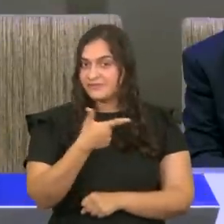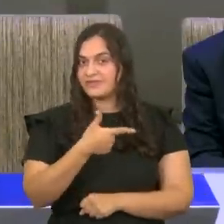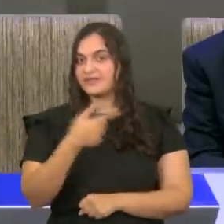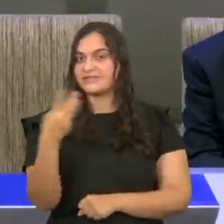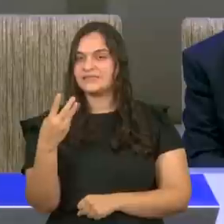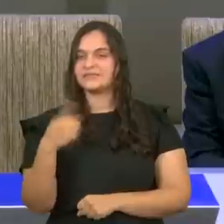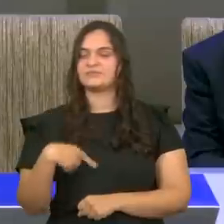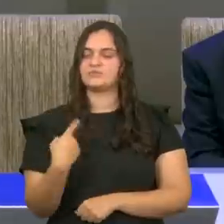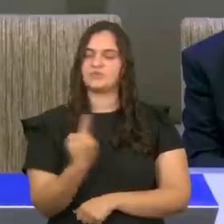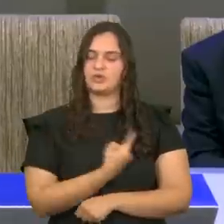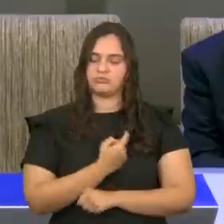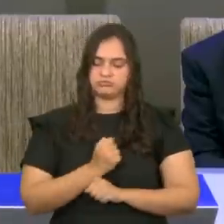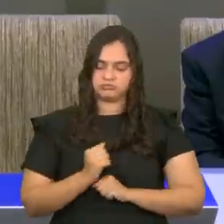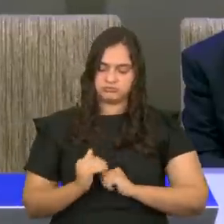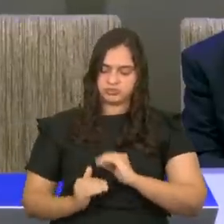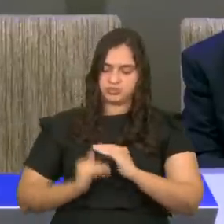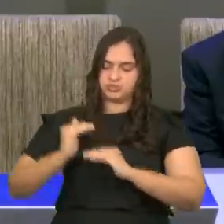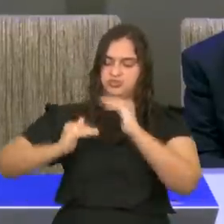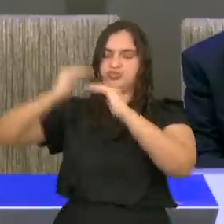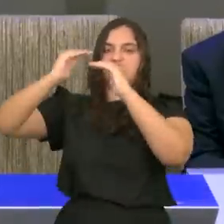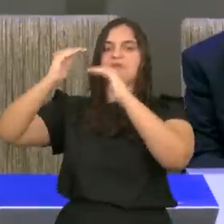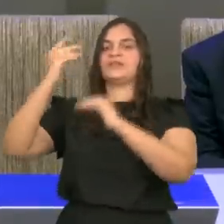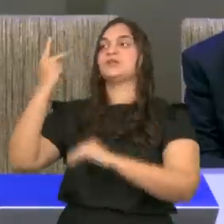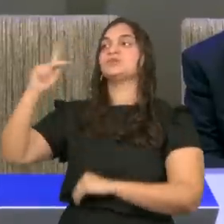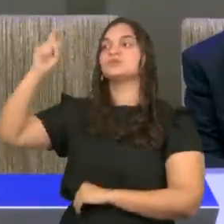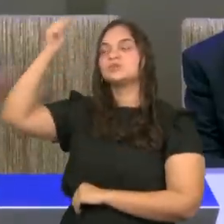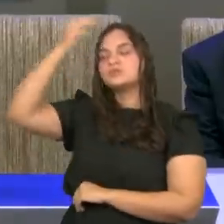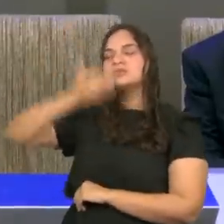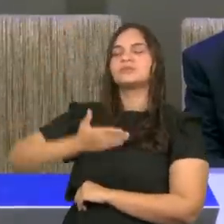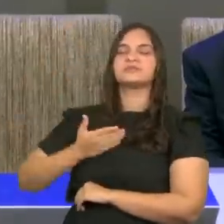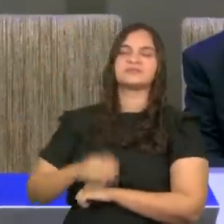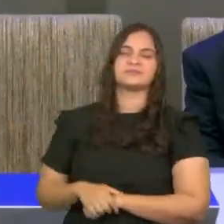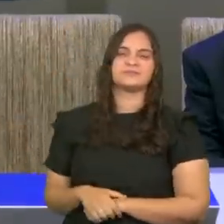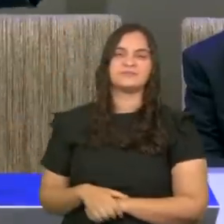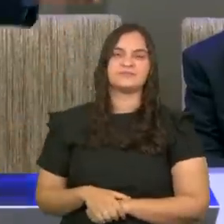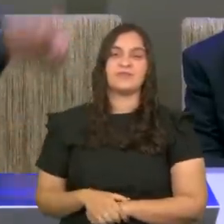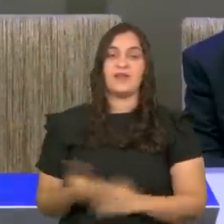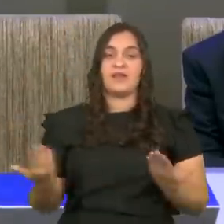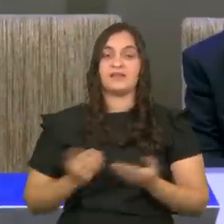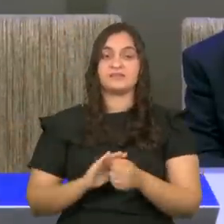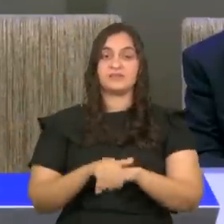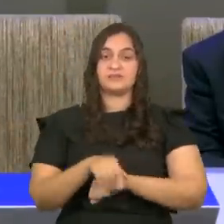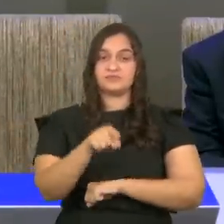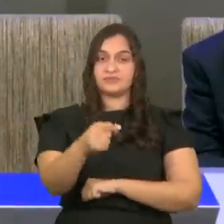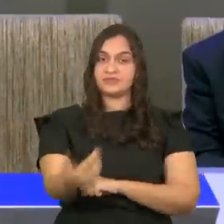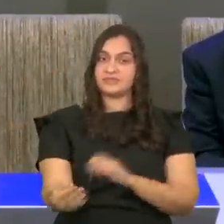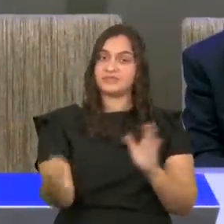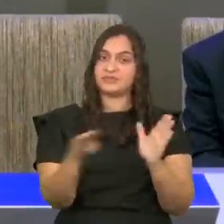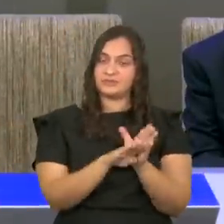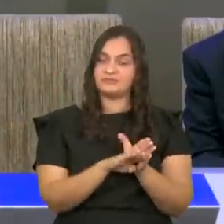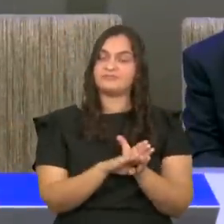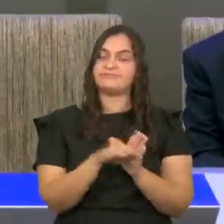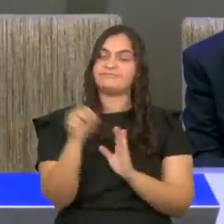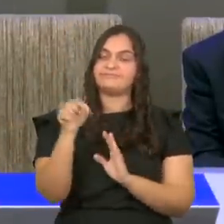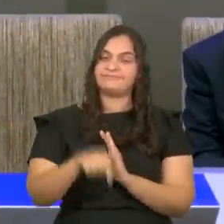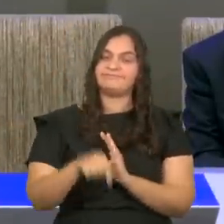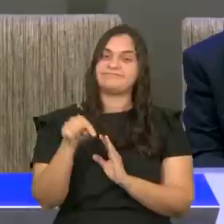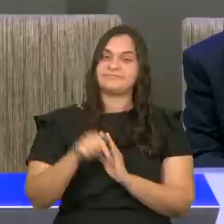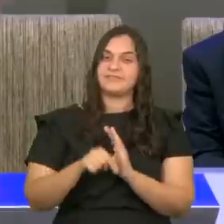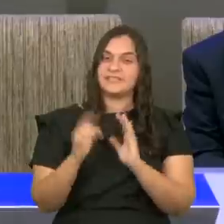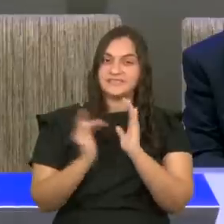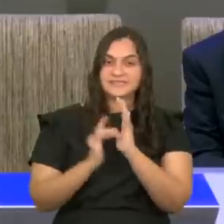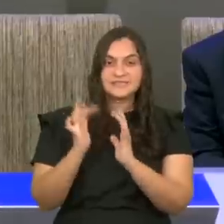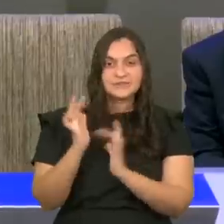para que, cresçamos, na sua presença. Você veio, aqui, esta noite, e Jesus, já está, te